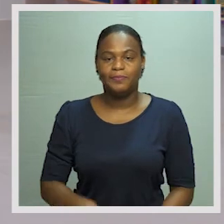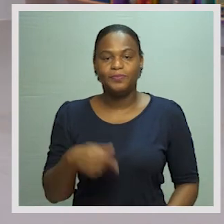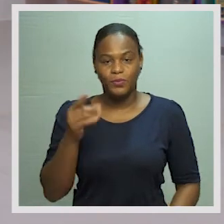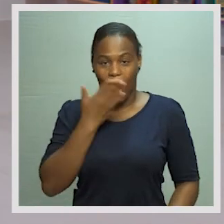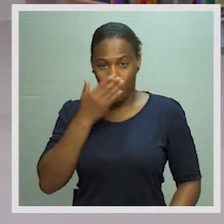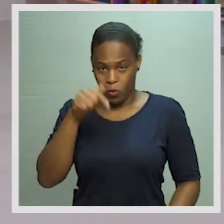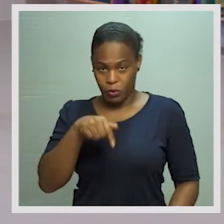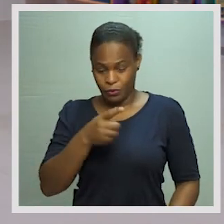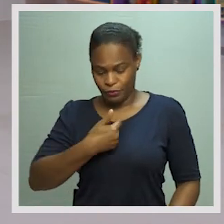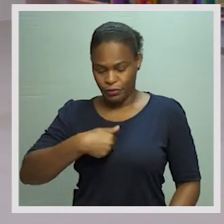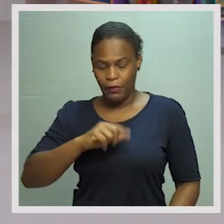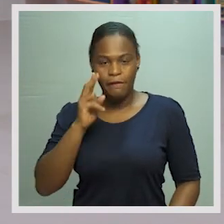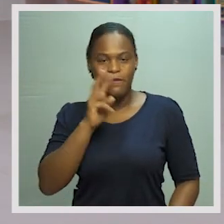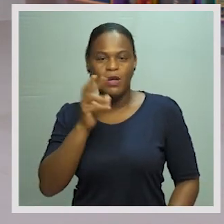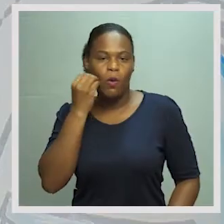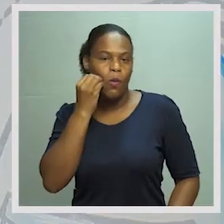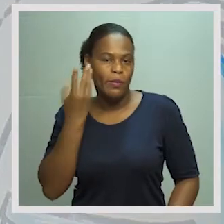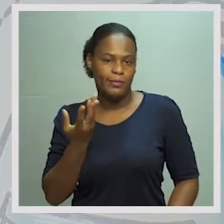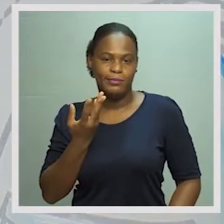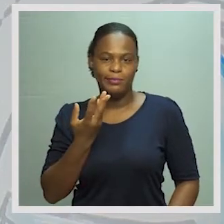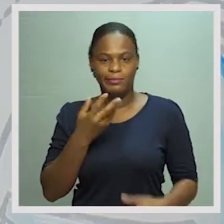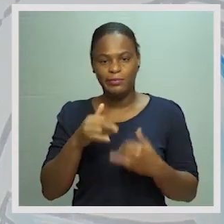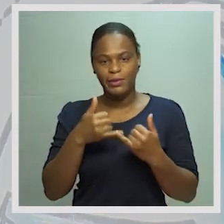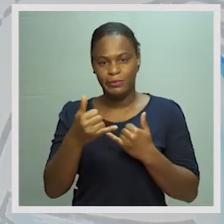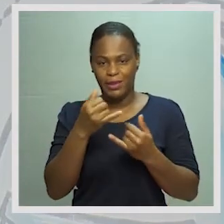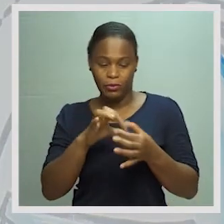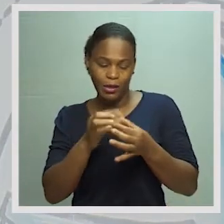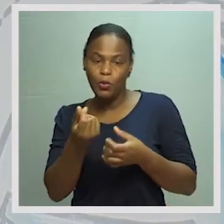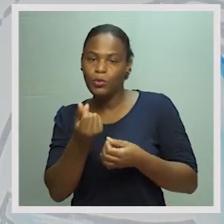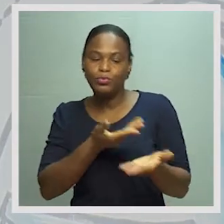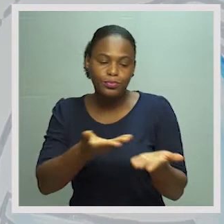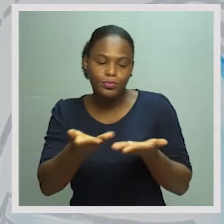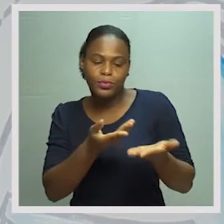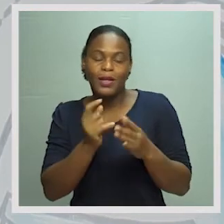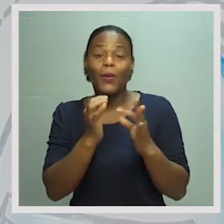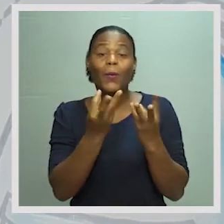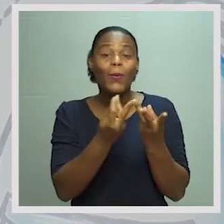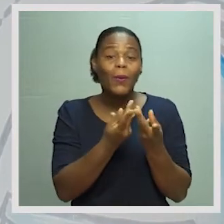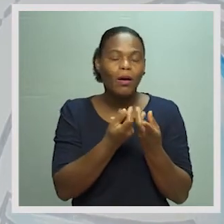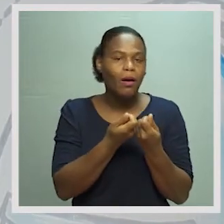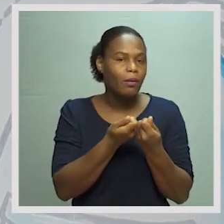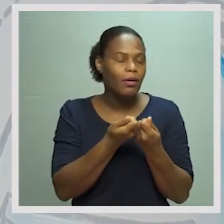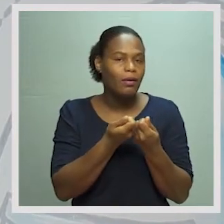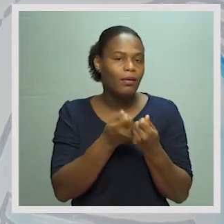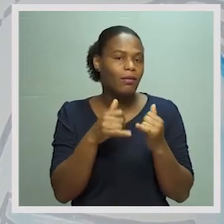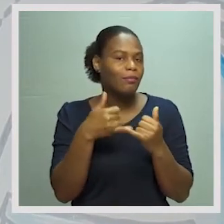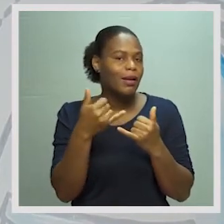Na aula de hoje, nós vimos como que, a partir de um circuito econômico, nós